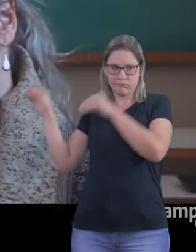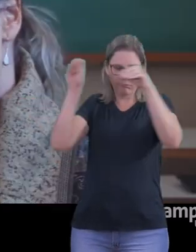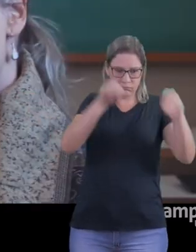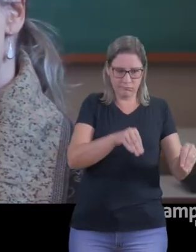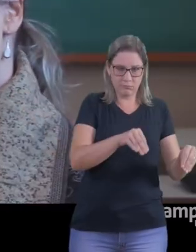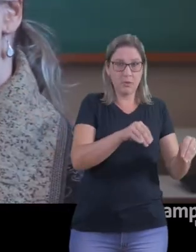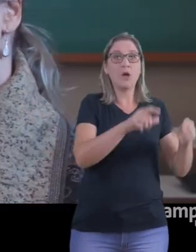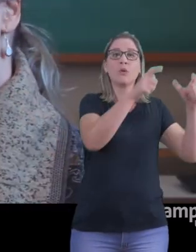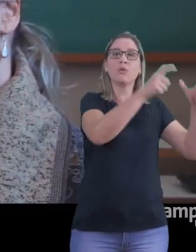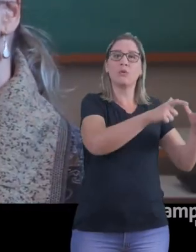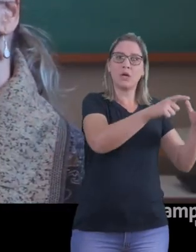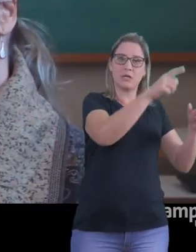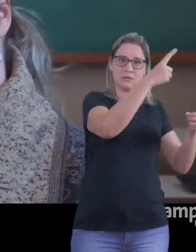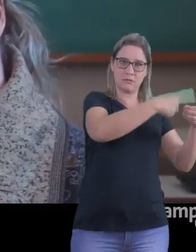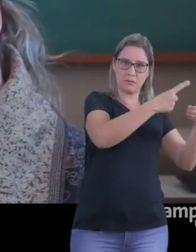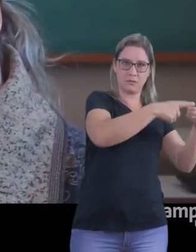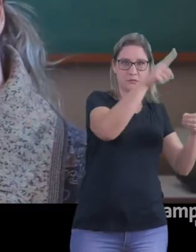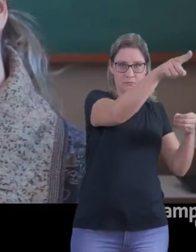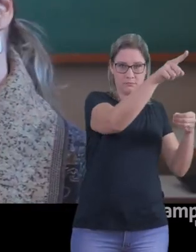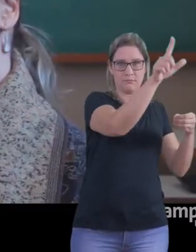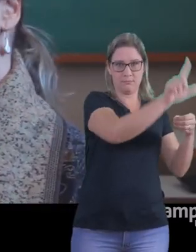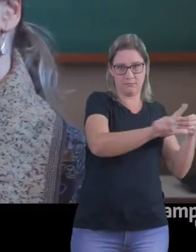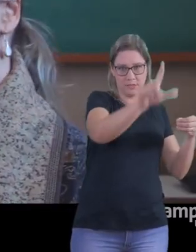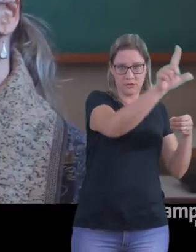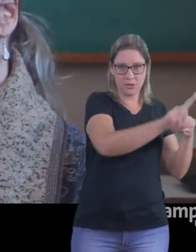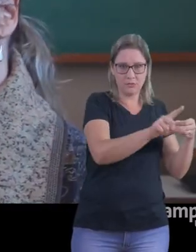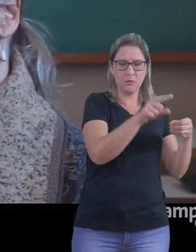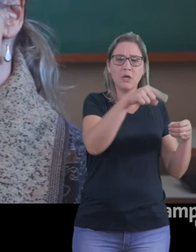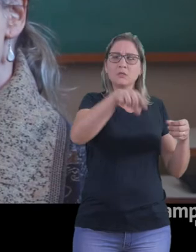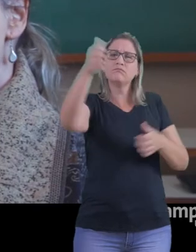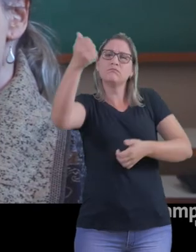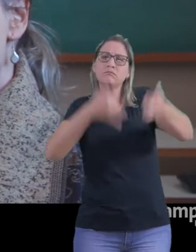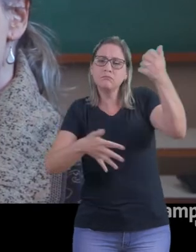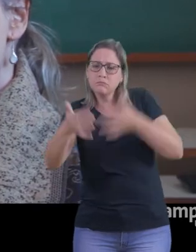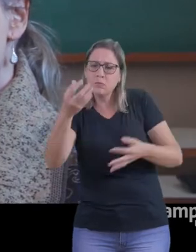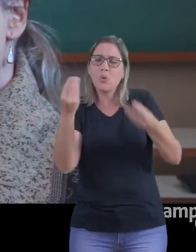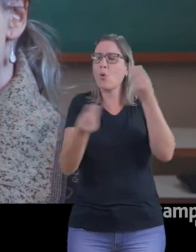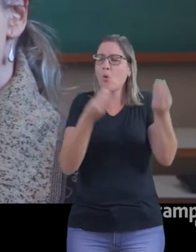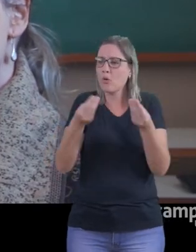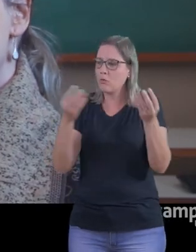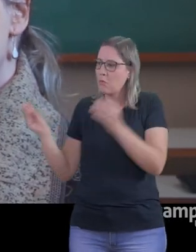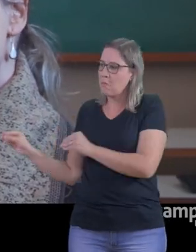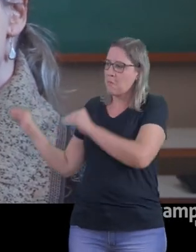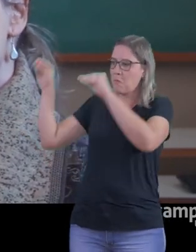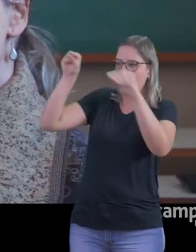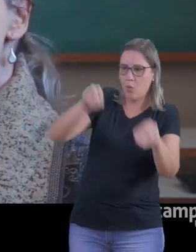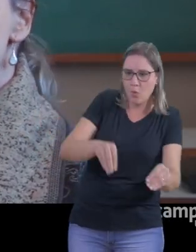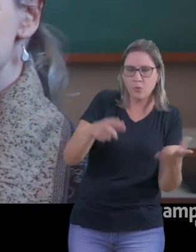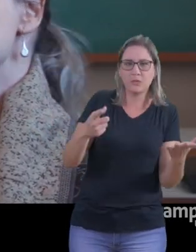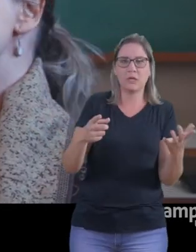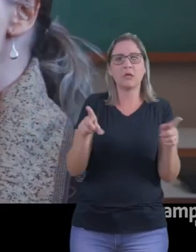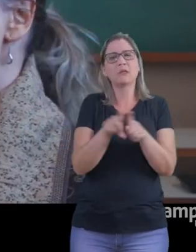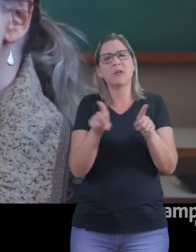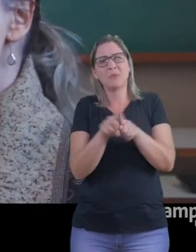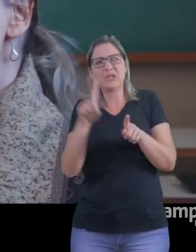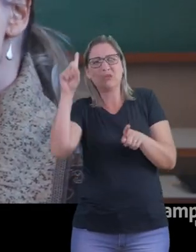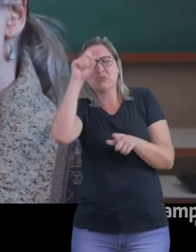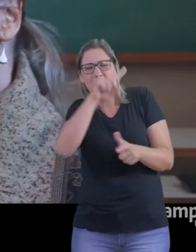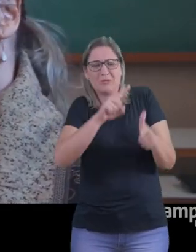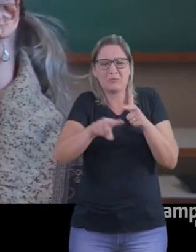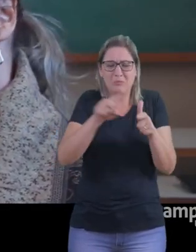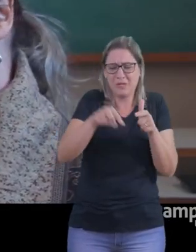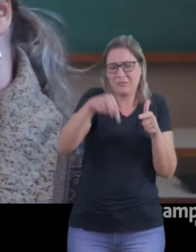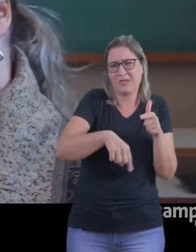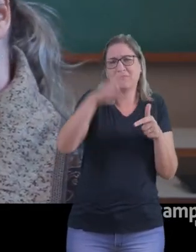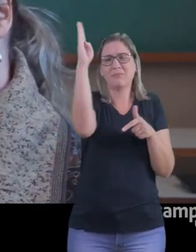Lagiado. Lá eles puderam relatar sobre a vivência migratória, mas também as grandes dificuldades em